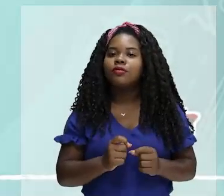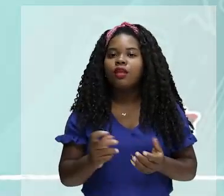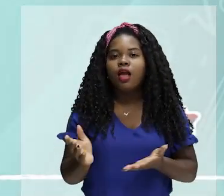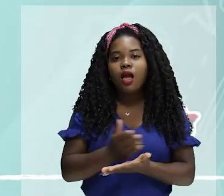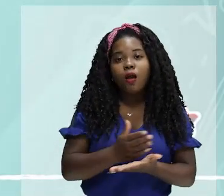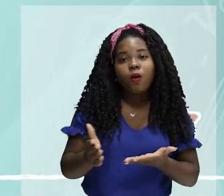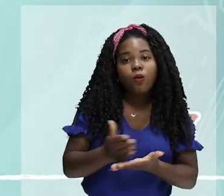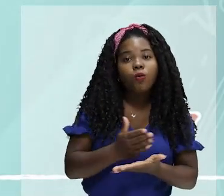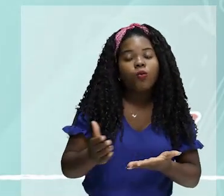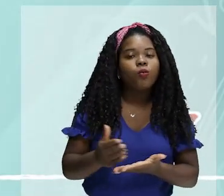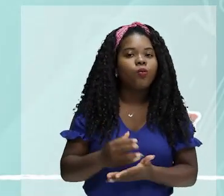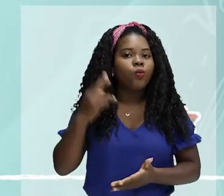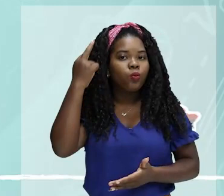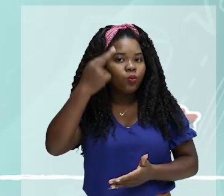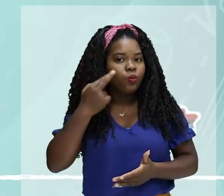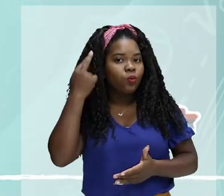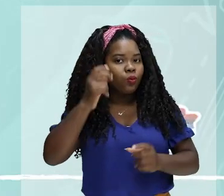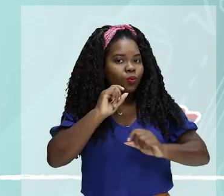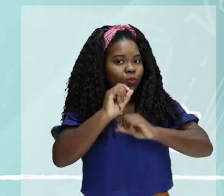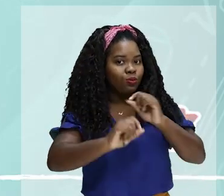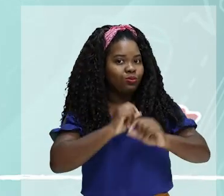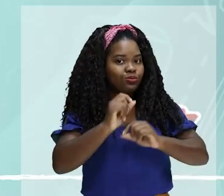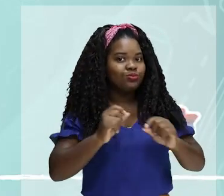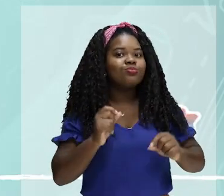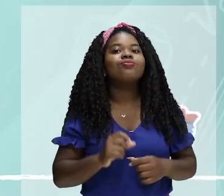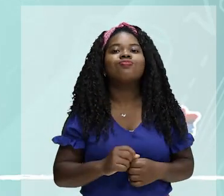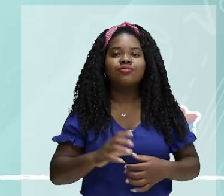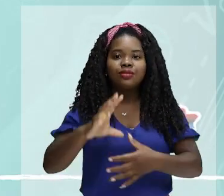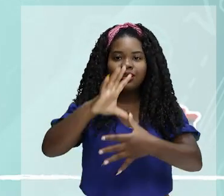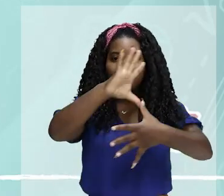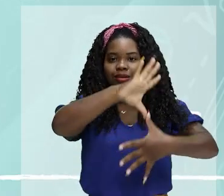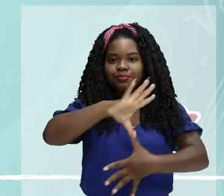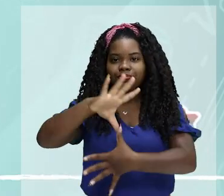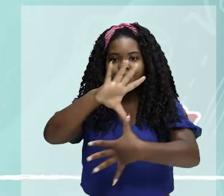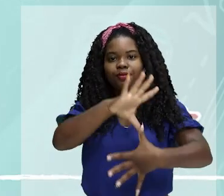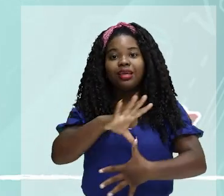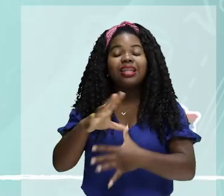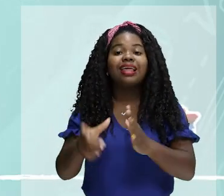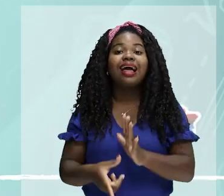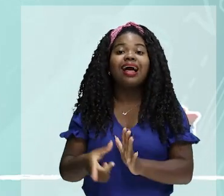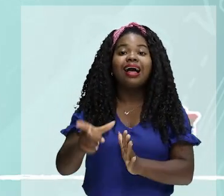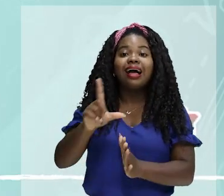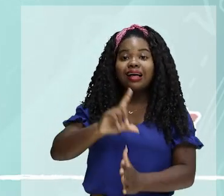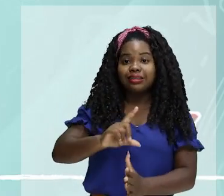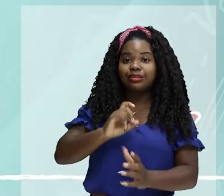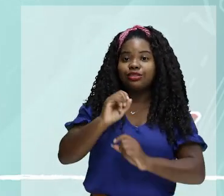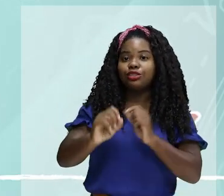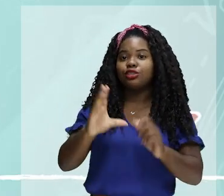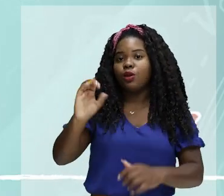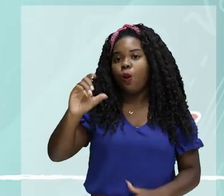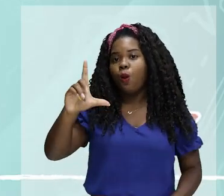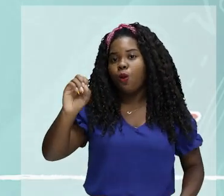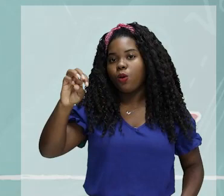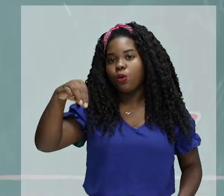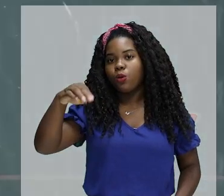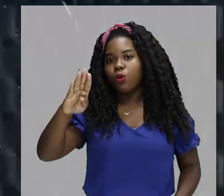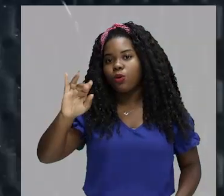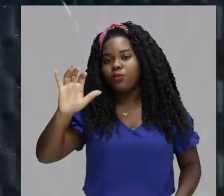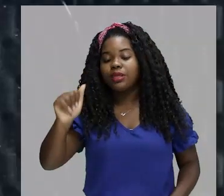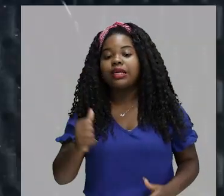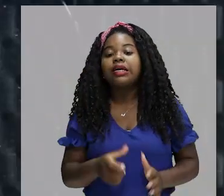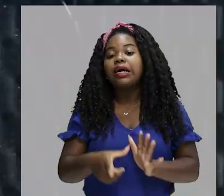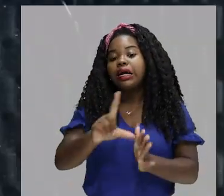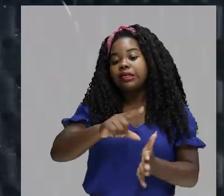reflexões sobre a chamada América pré-colombiana, ou seja, a América antes da